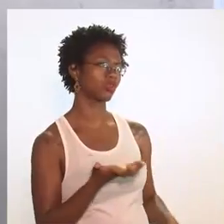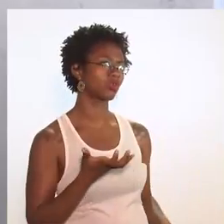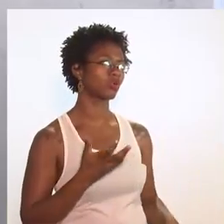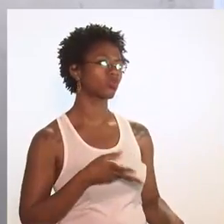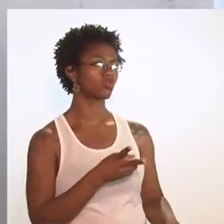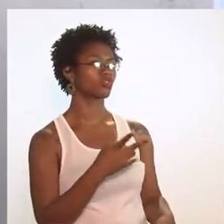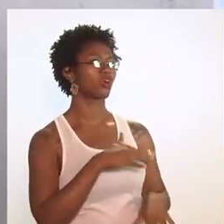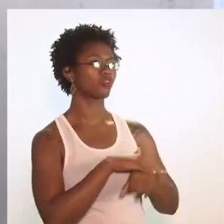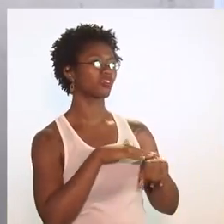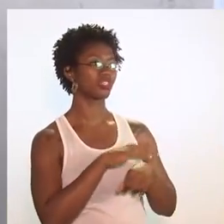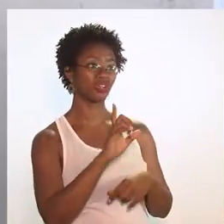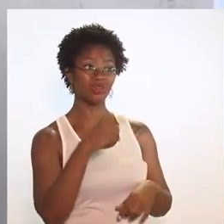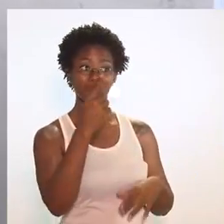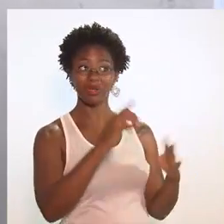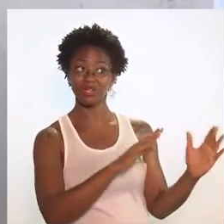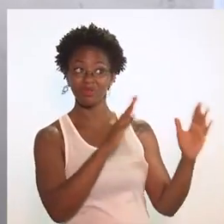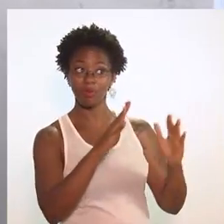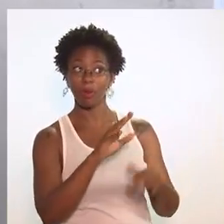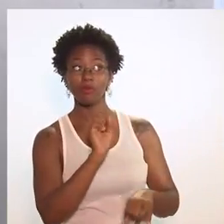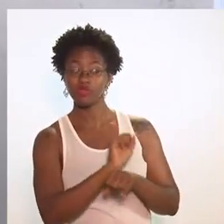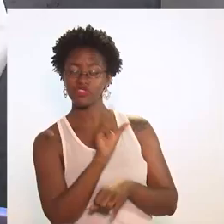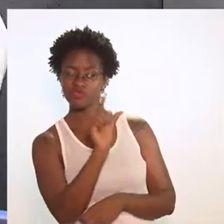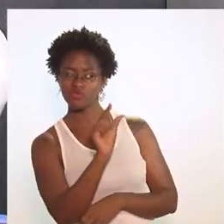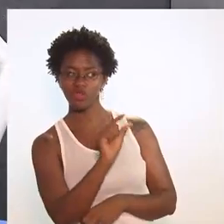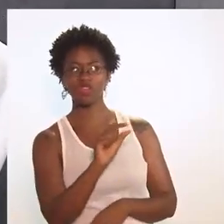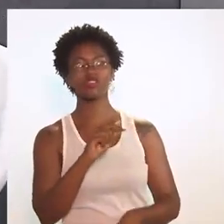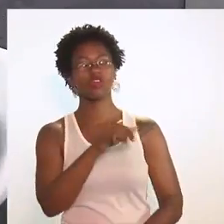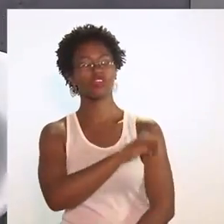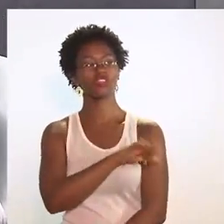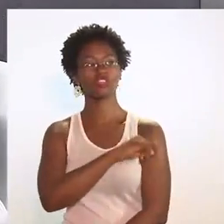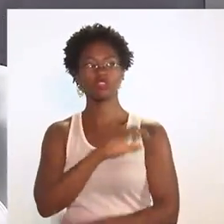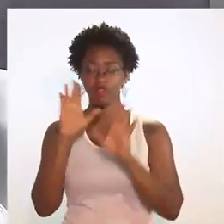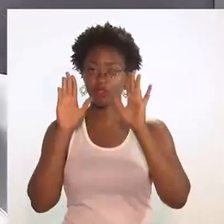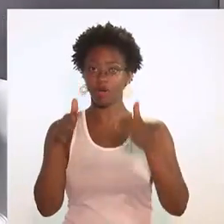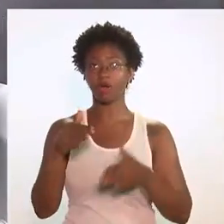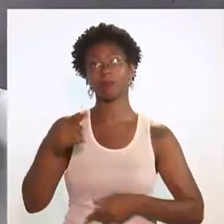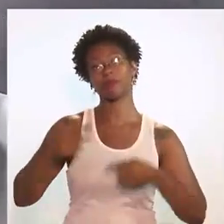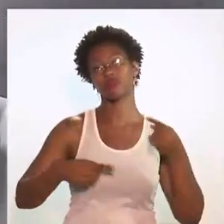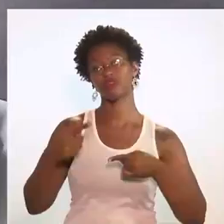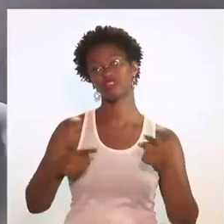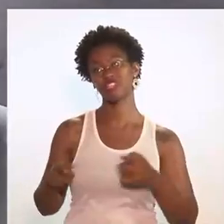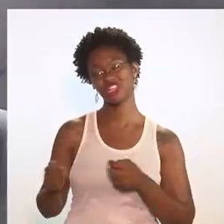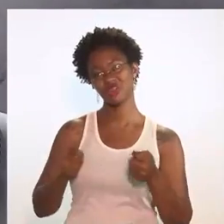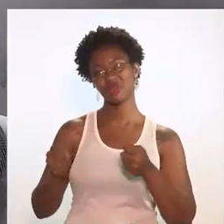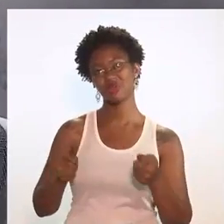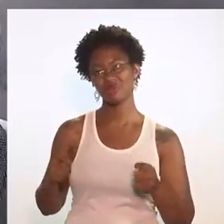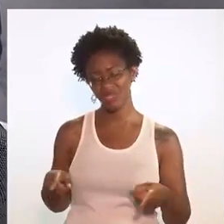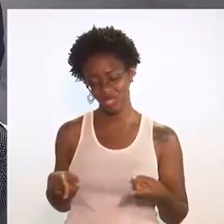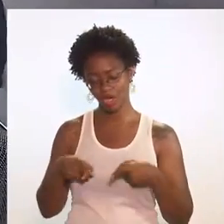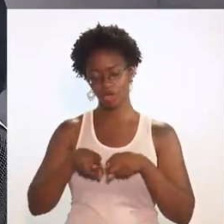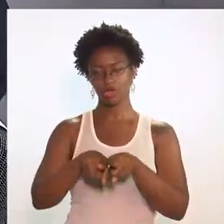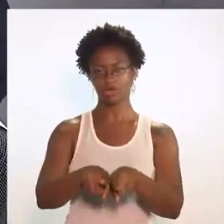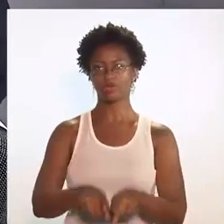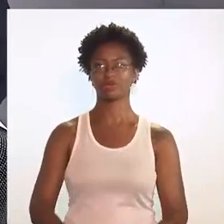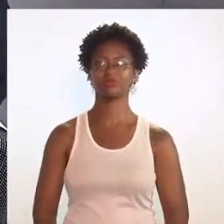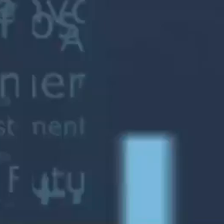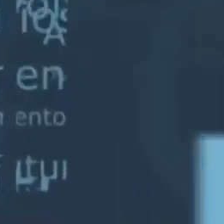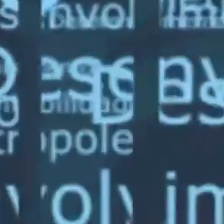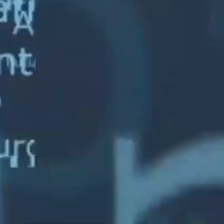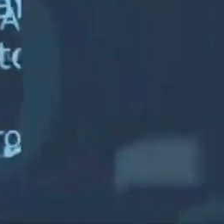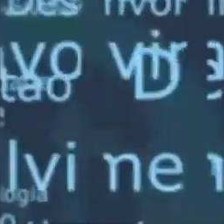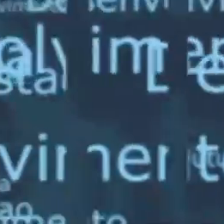É sobre isso que eu quero continuar conversando no próximo bloco. Vocês não saiam daí. Rio em Foco aqui, política e economia caminham juntas.